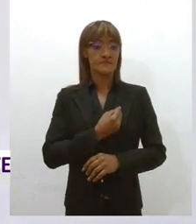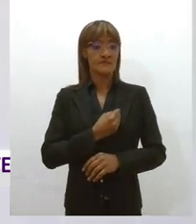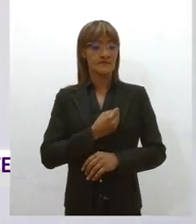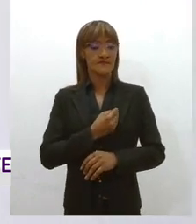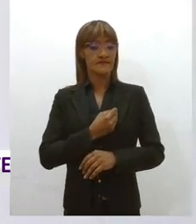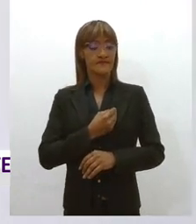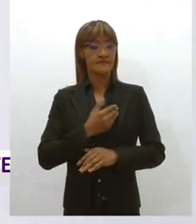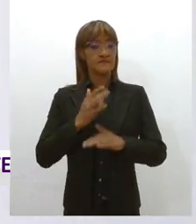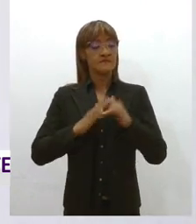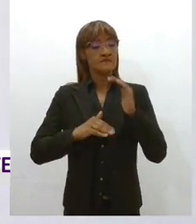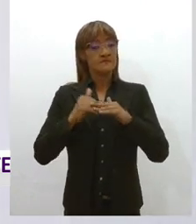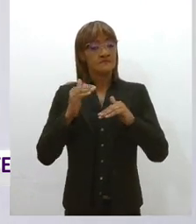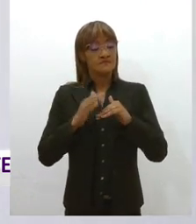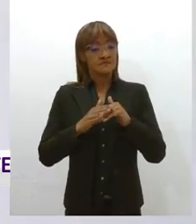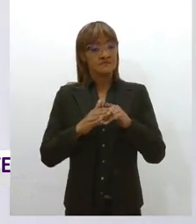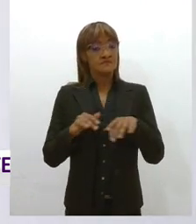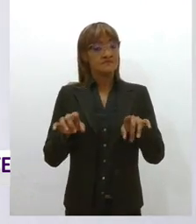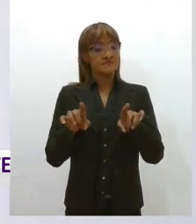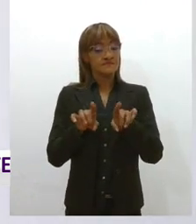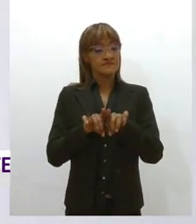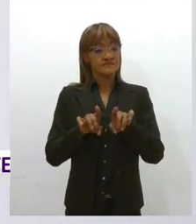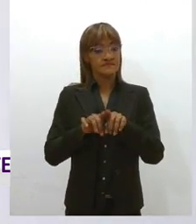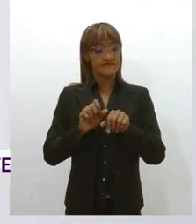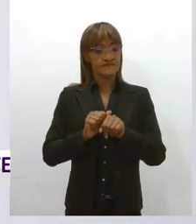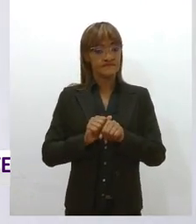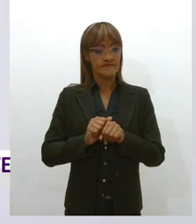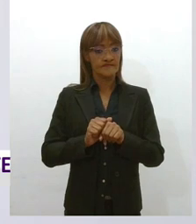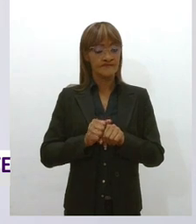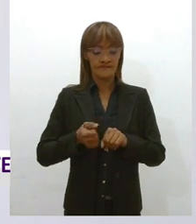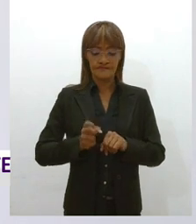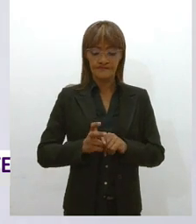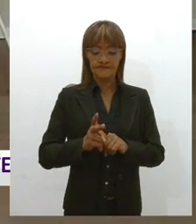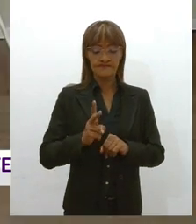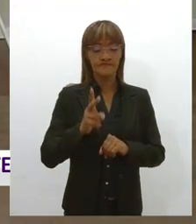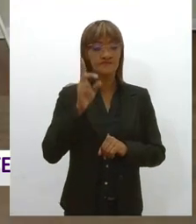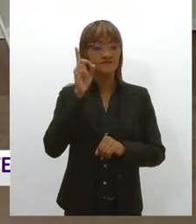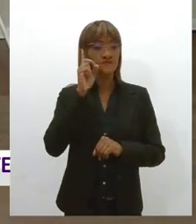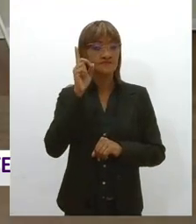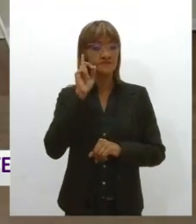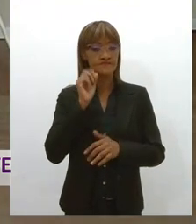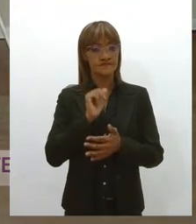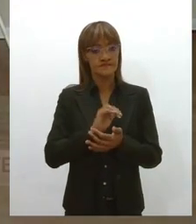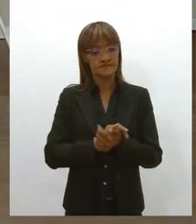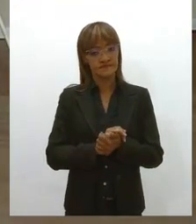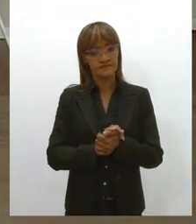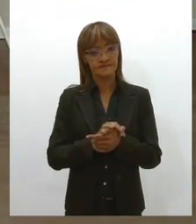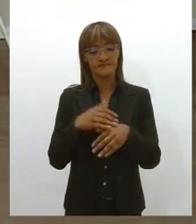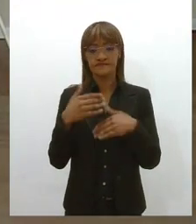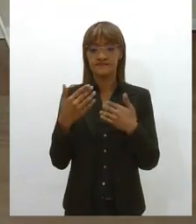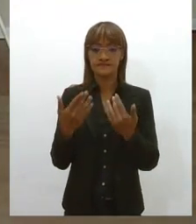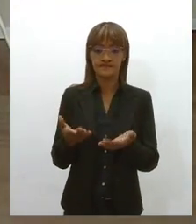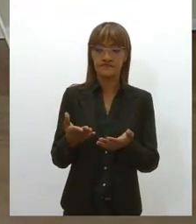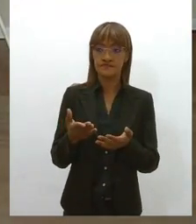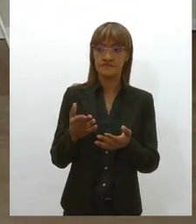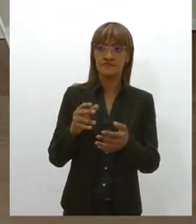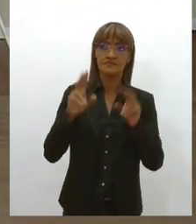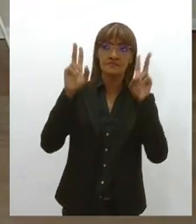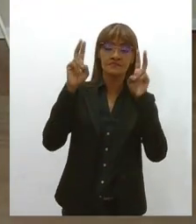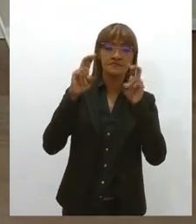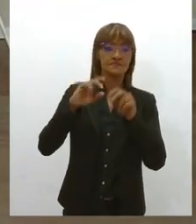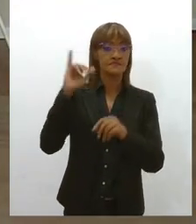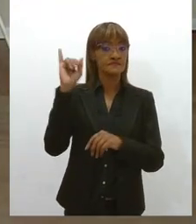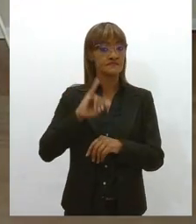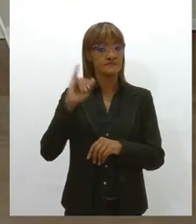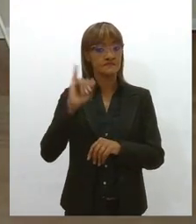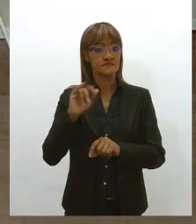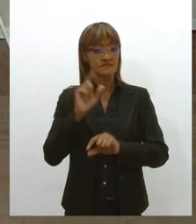uma extensão do trabalho cotidiano. Roseli, esse tema é interessante, o